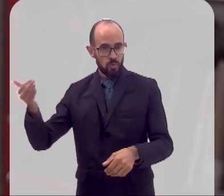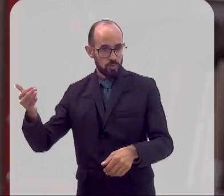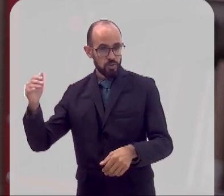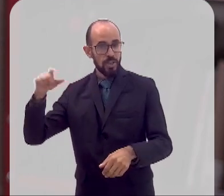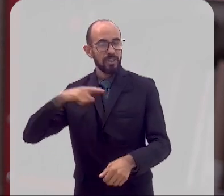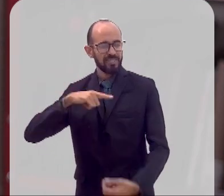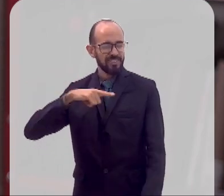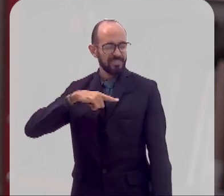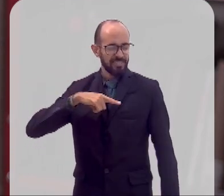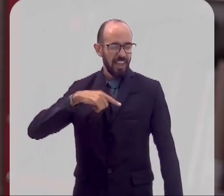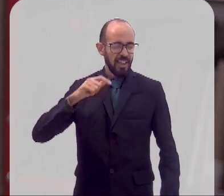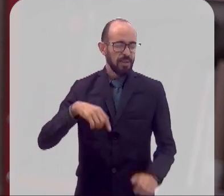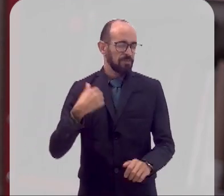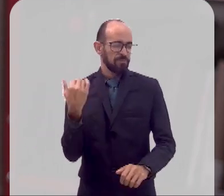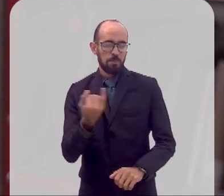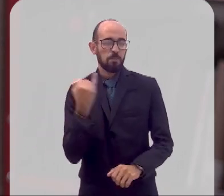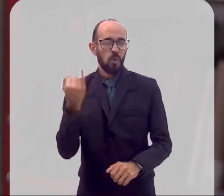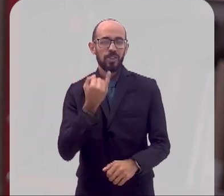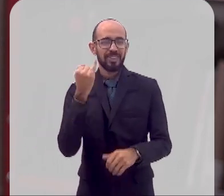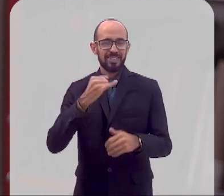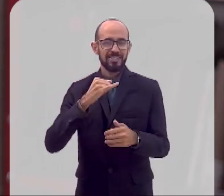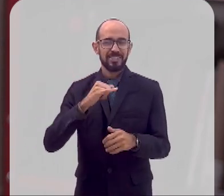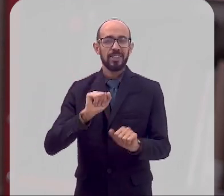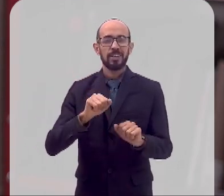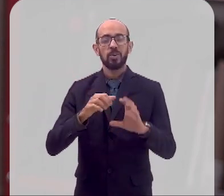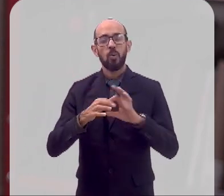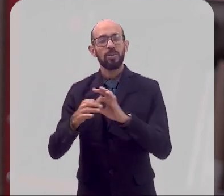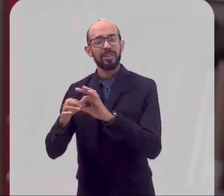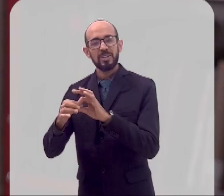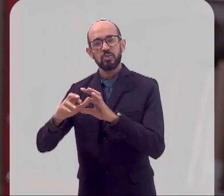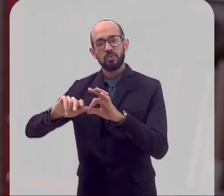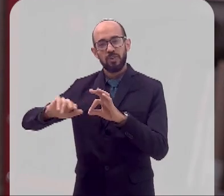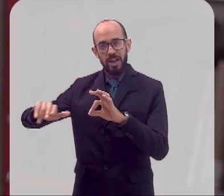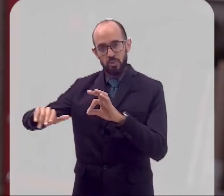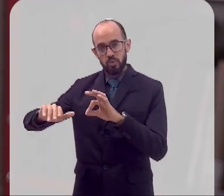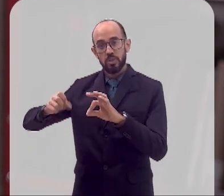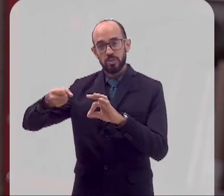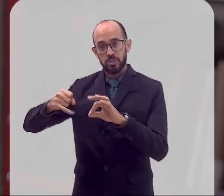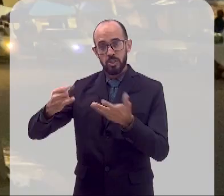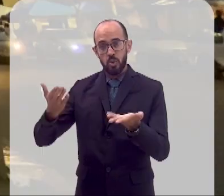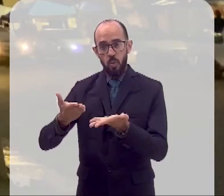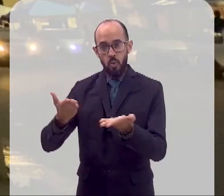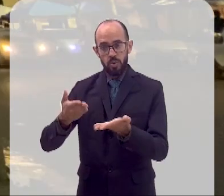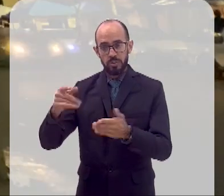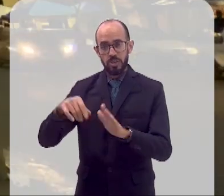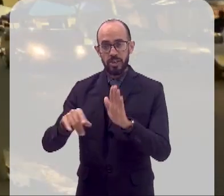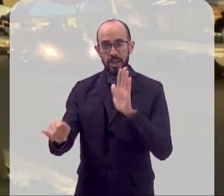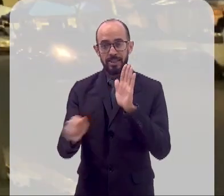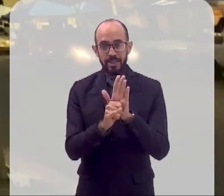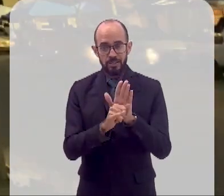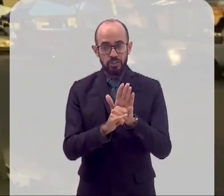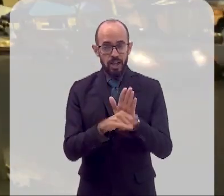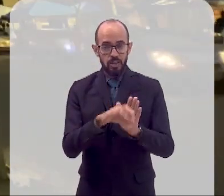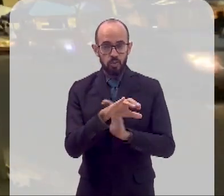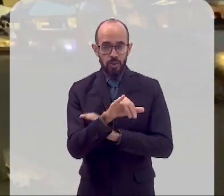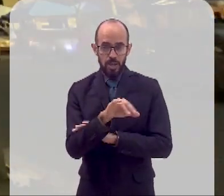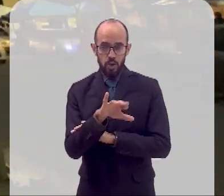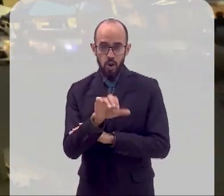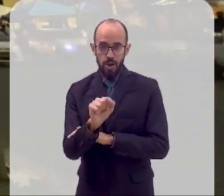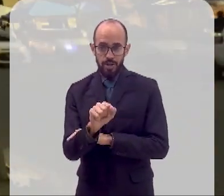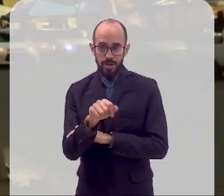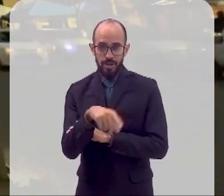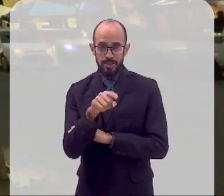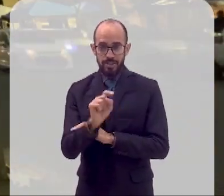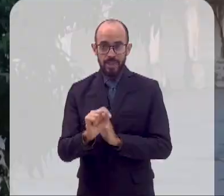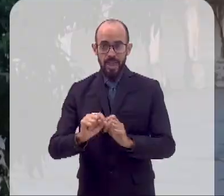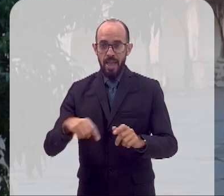simbólicos em diversos níveis, porque se hoje eles representam justamente a identidade carioca e estão ligados ao